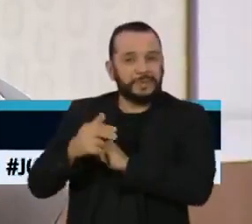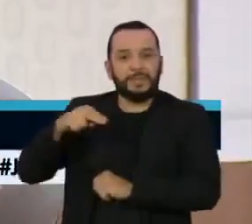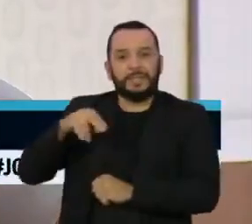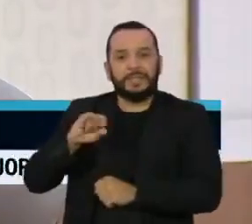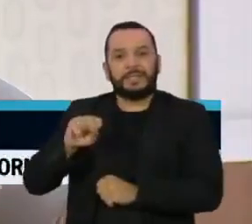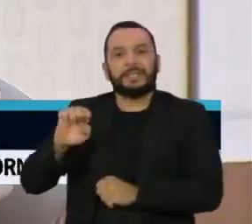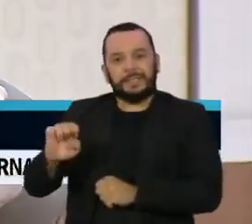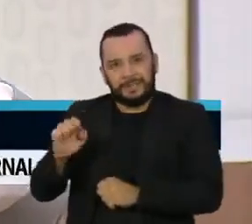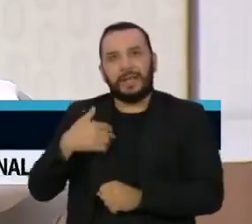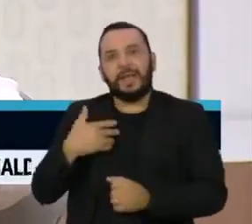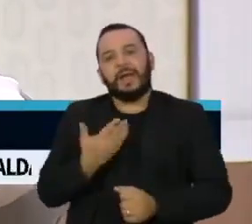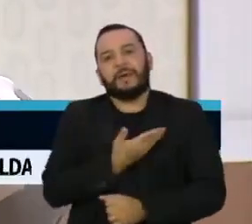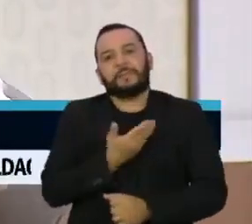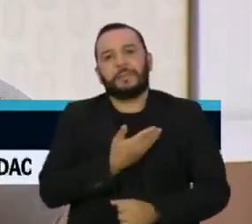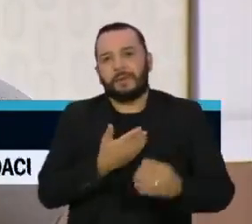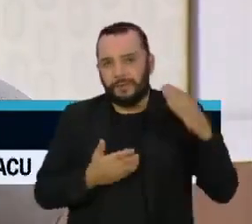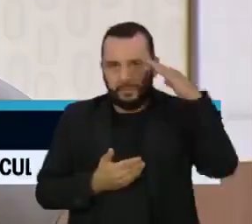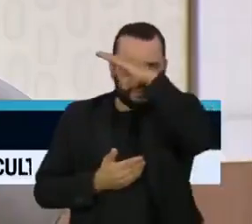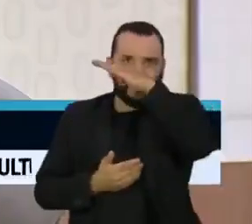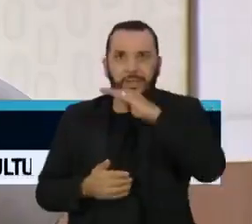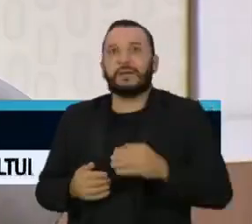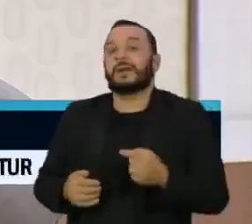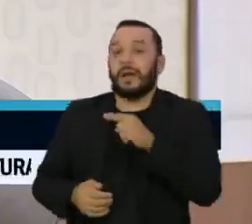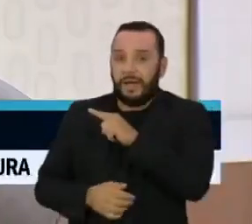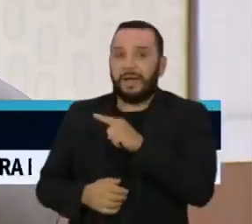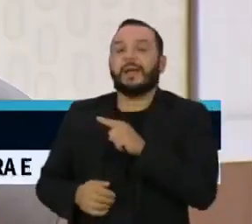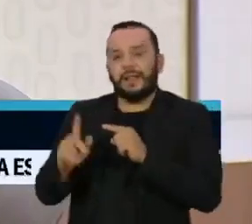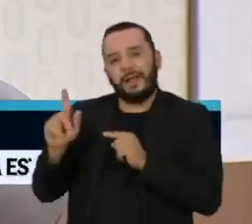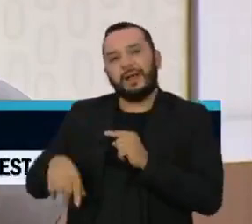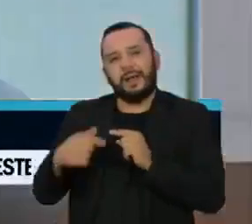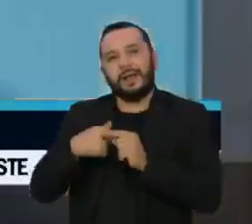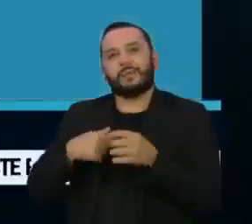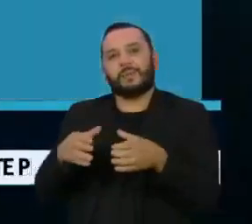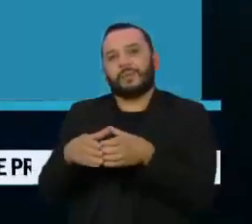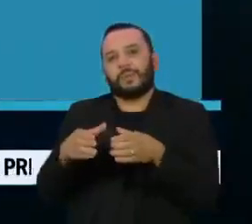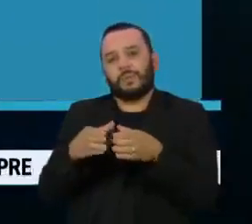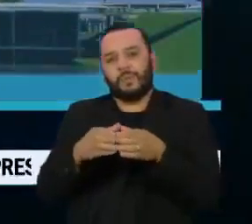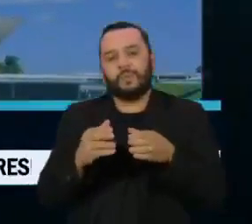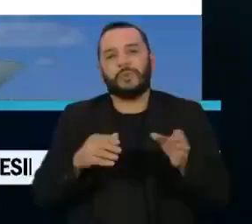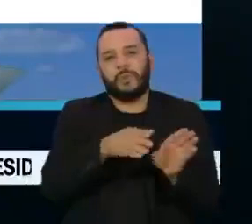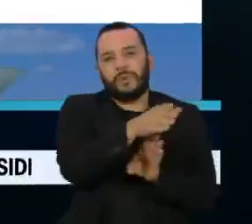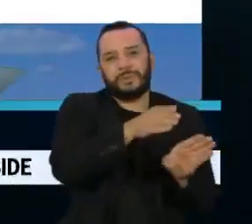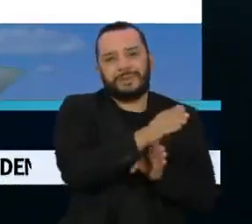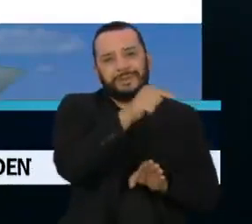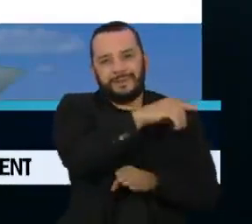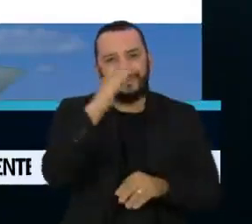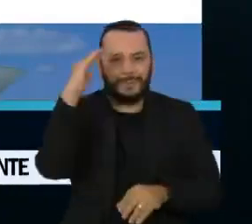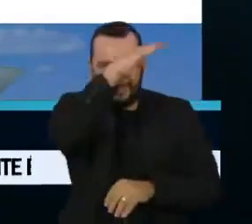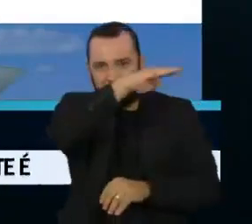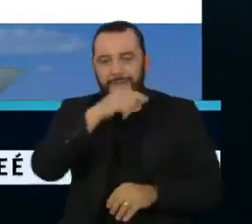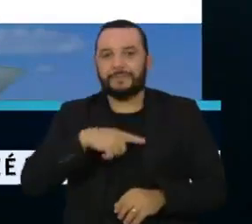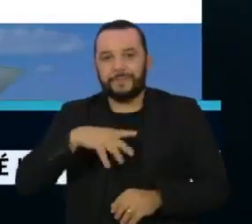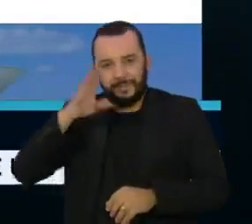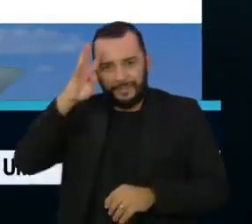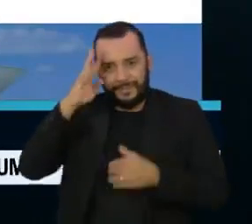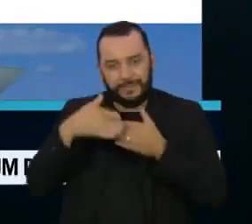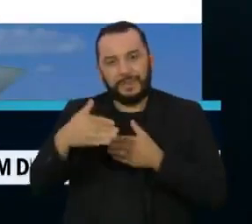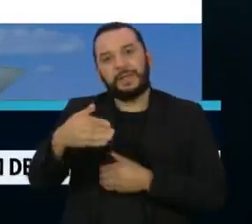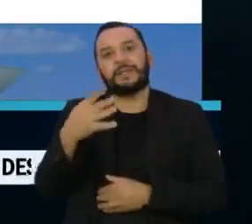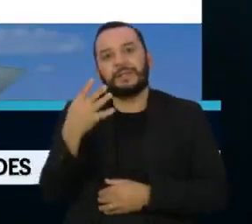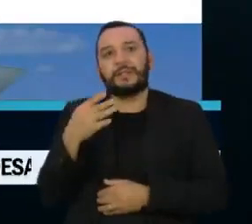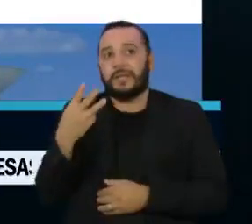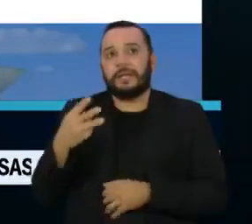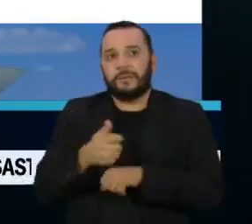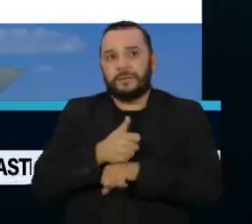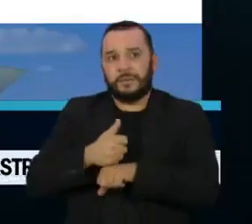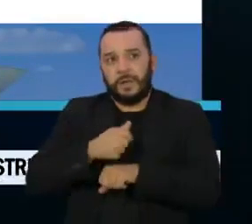Nisi é próxima a Jair Bolsonaro e é apontada como um dos membros desse grupo. Na quarta-feira, outros três especialistas serão ouvidos. A